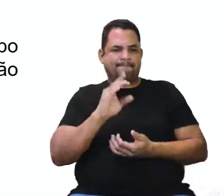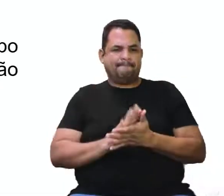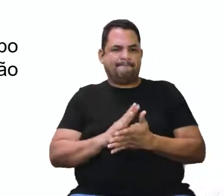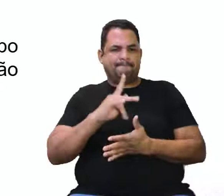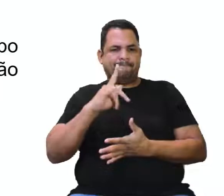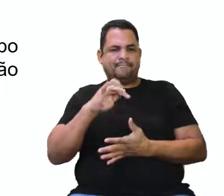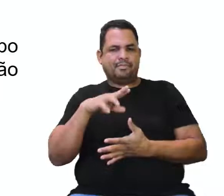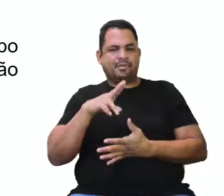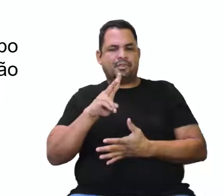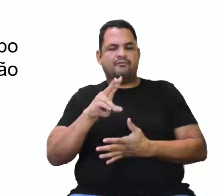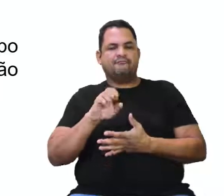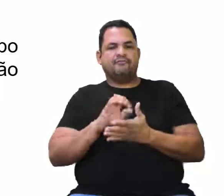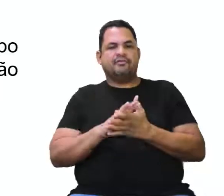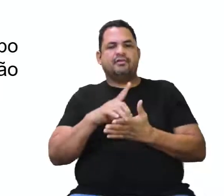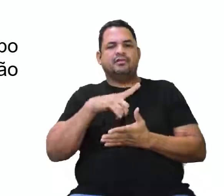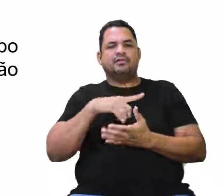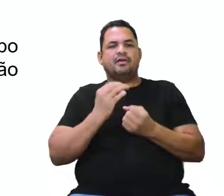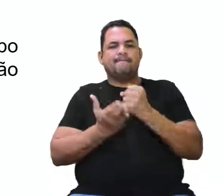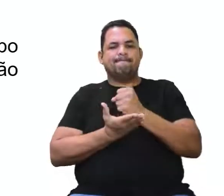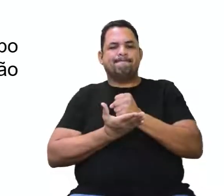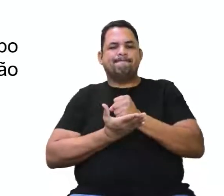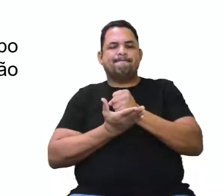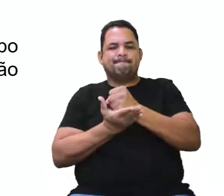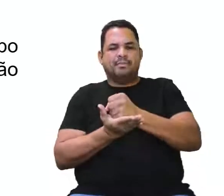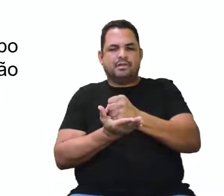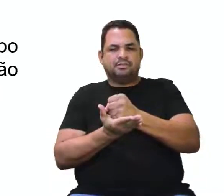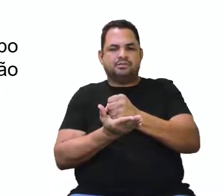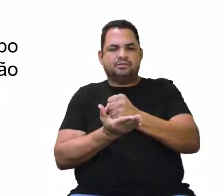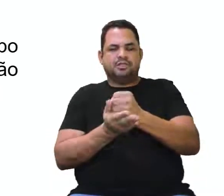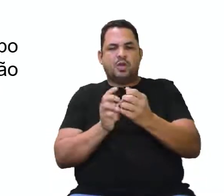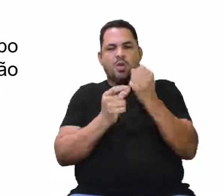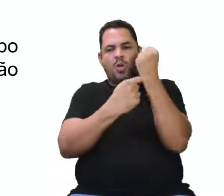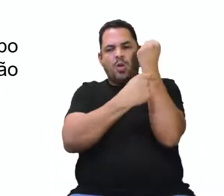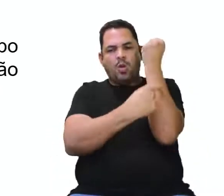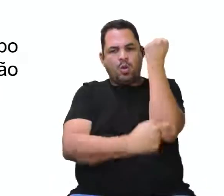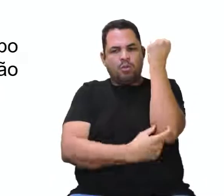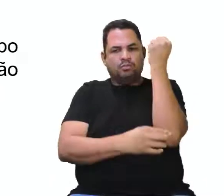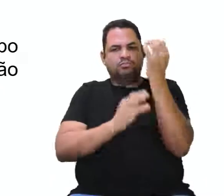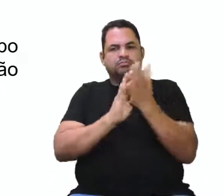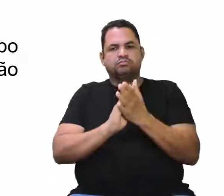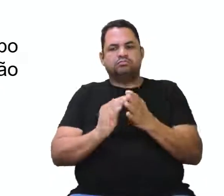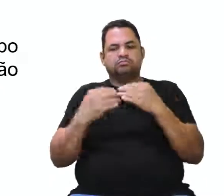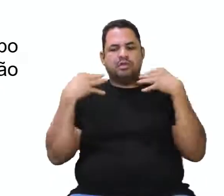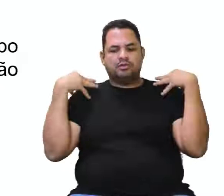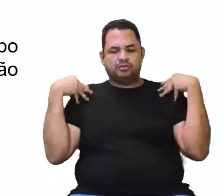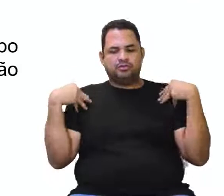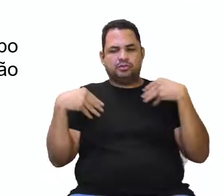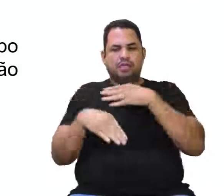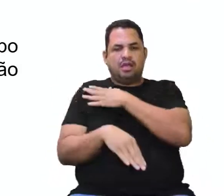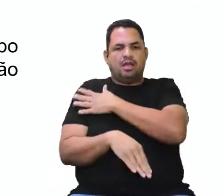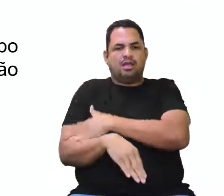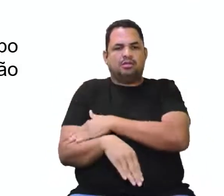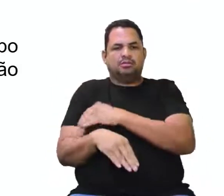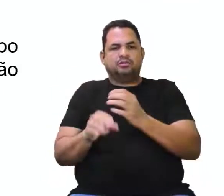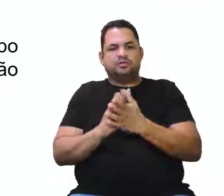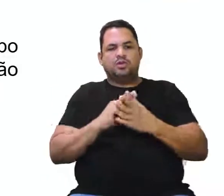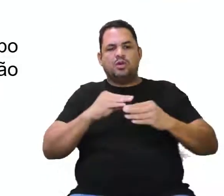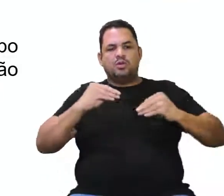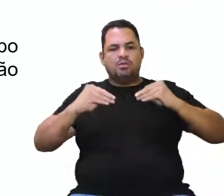A pelve constitui a base da coluna, onde os membros superiores se